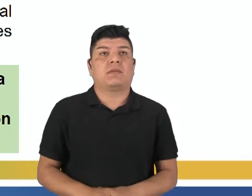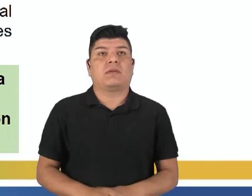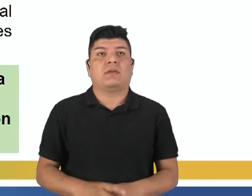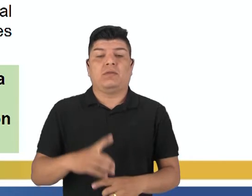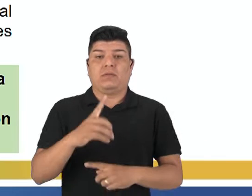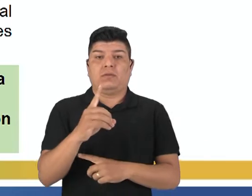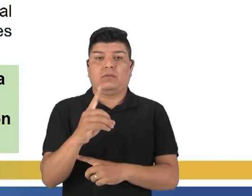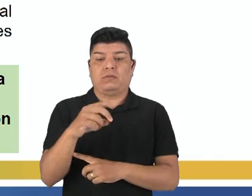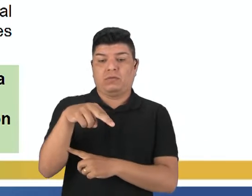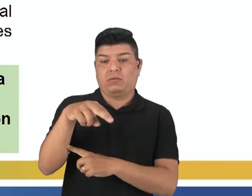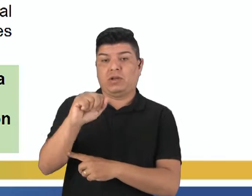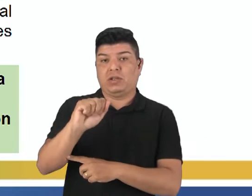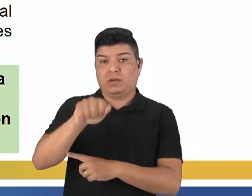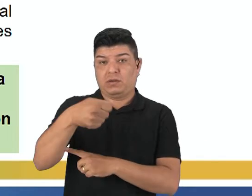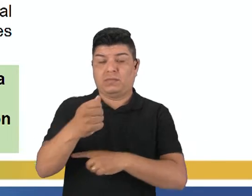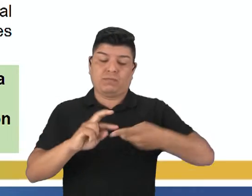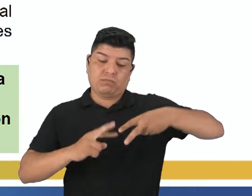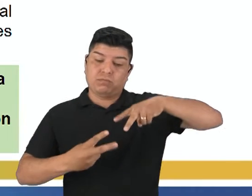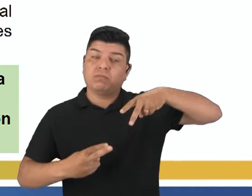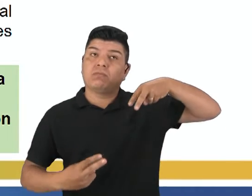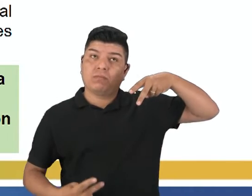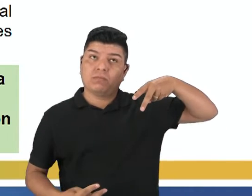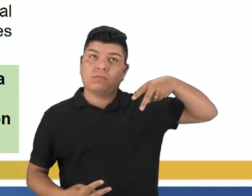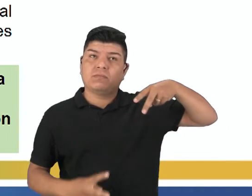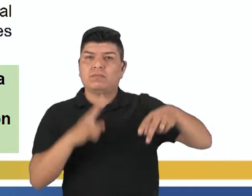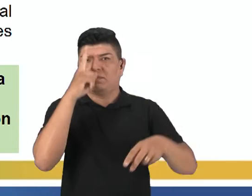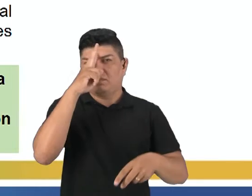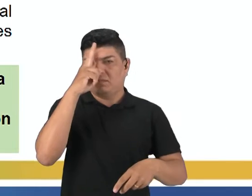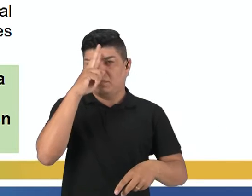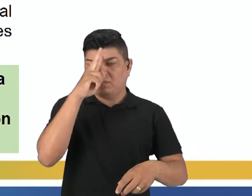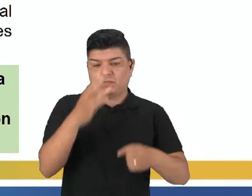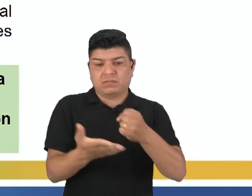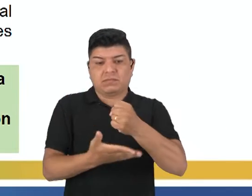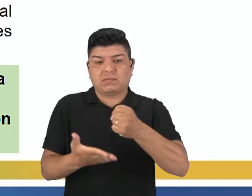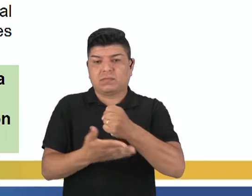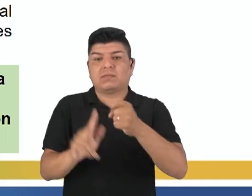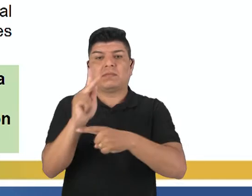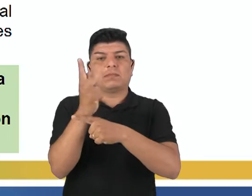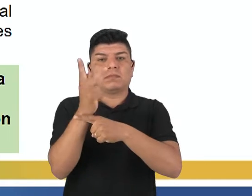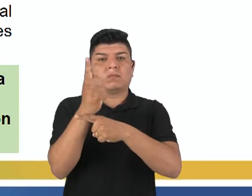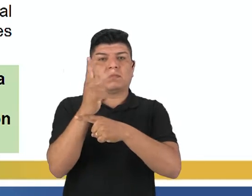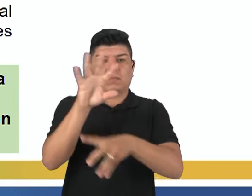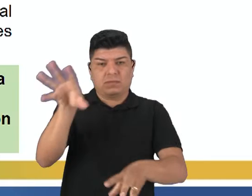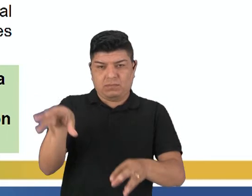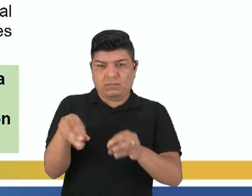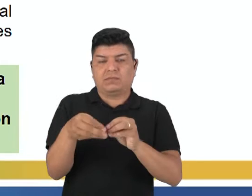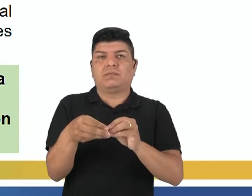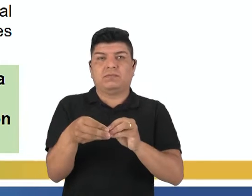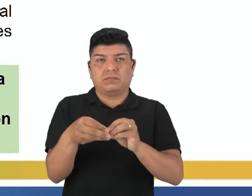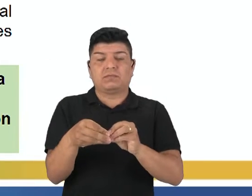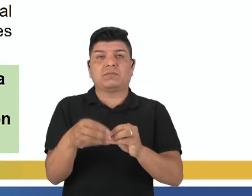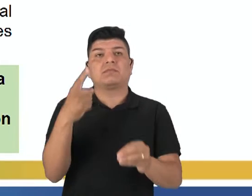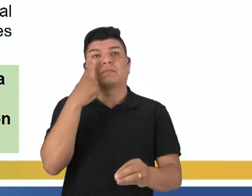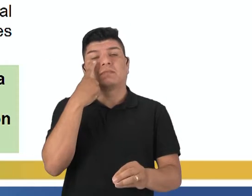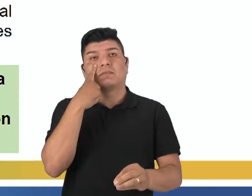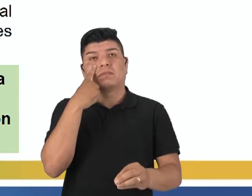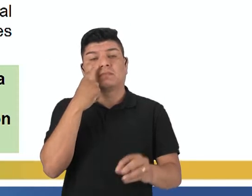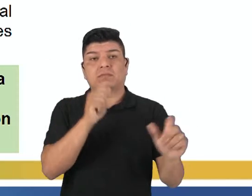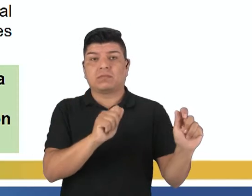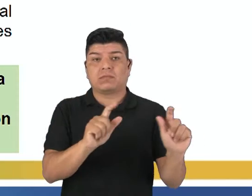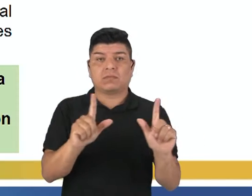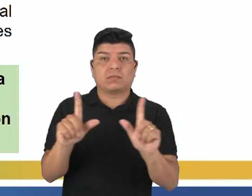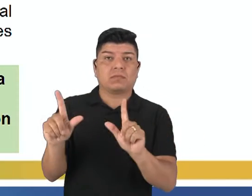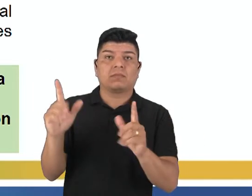o DNA, lembra que eu falei para vocês que as bases nitrogenadas elas se complementam? Como vocês podem ver aí